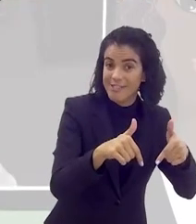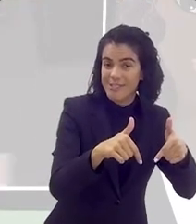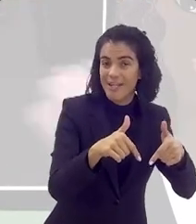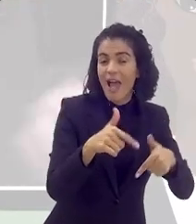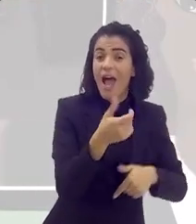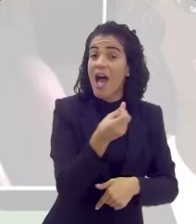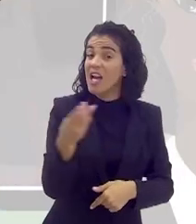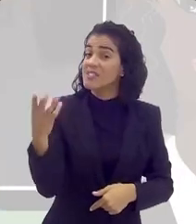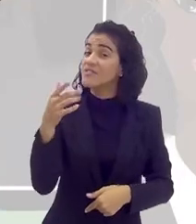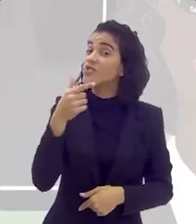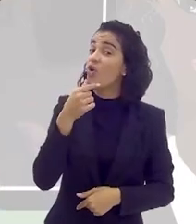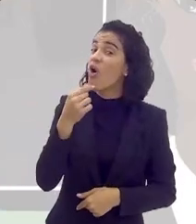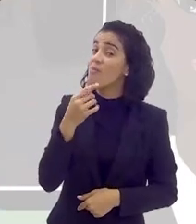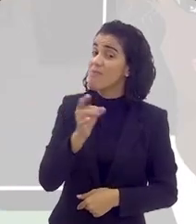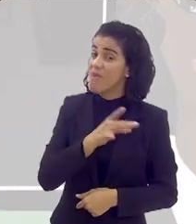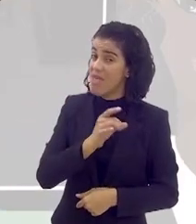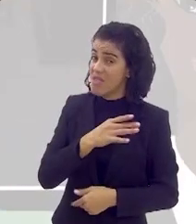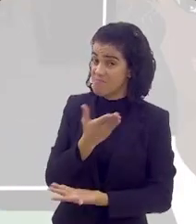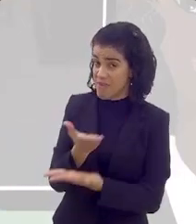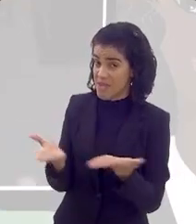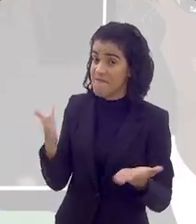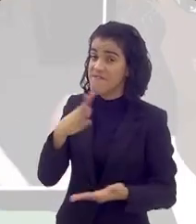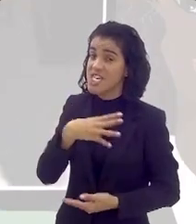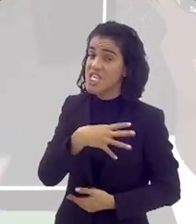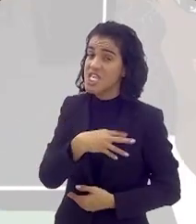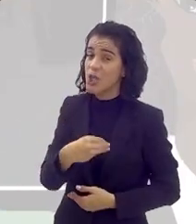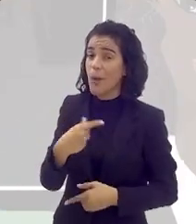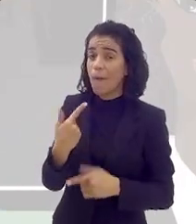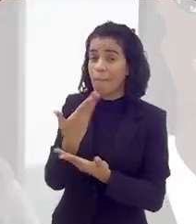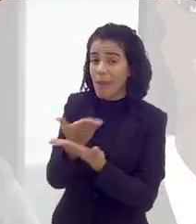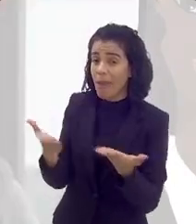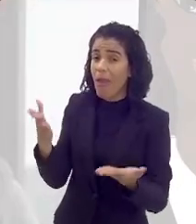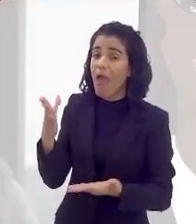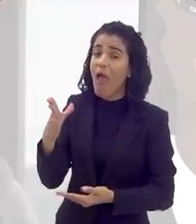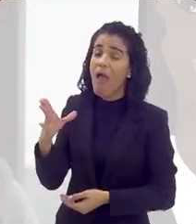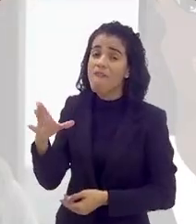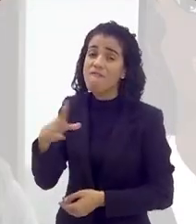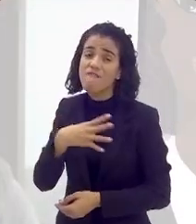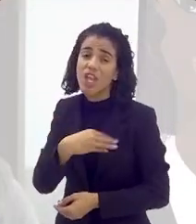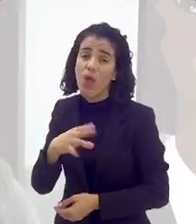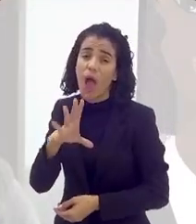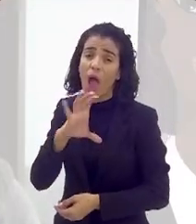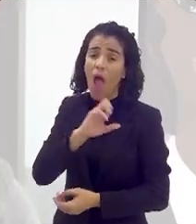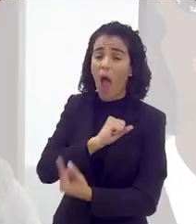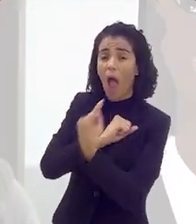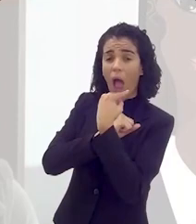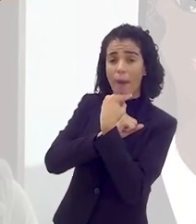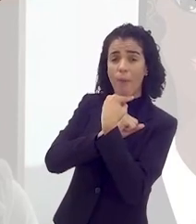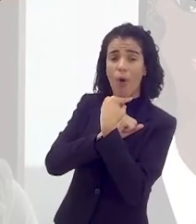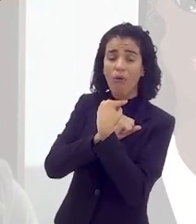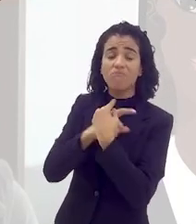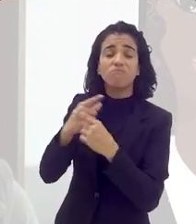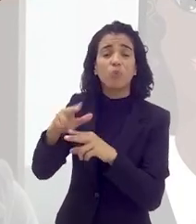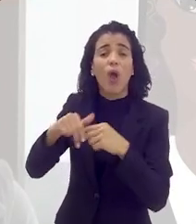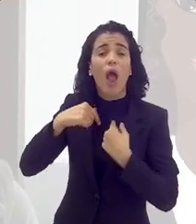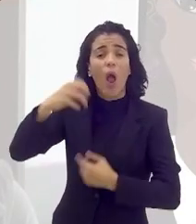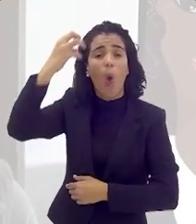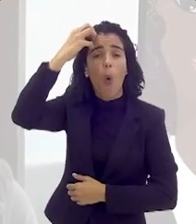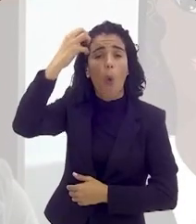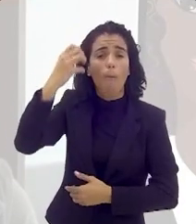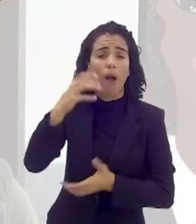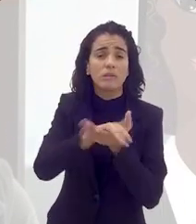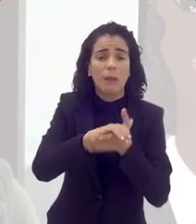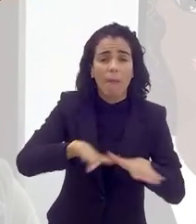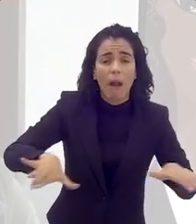que muitos dos homens têm medo, né? De perder o filho, de perder o amor do filho, de achar que, né? Por essa culpa que envolve aí